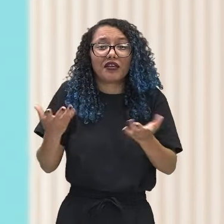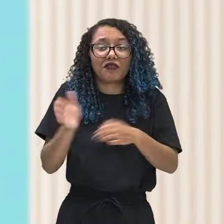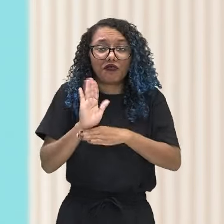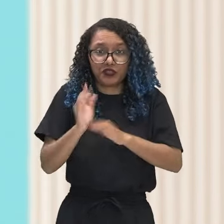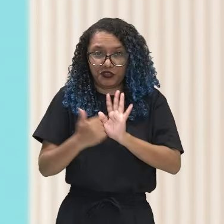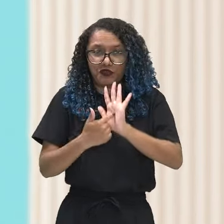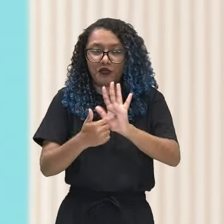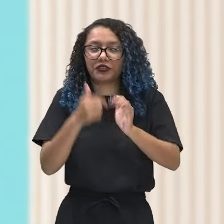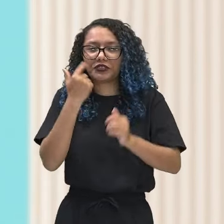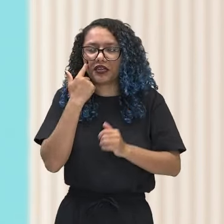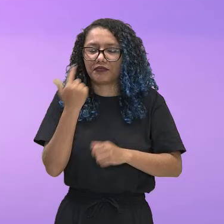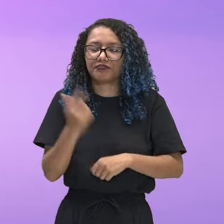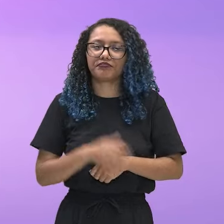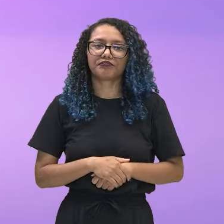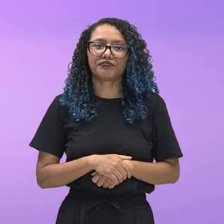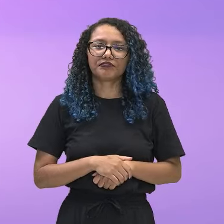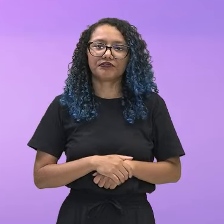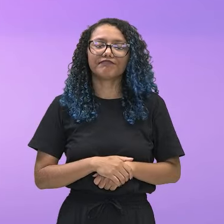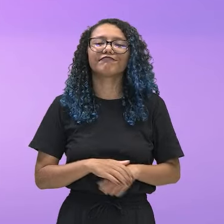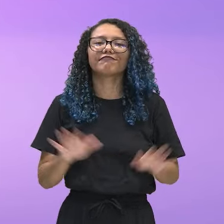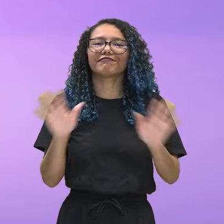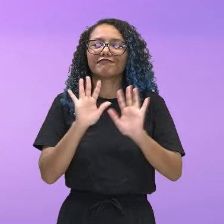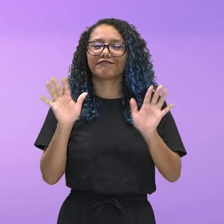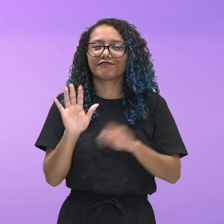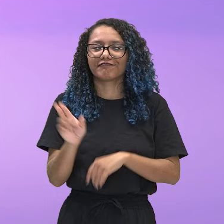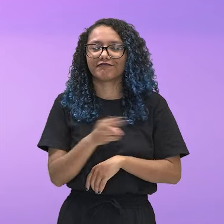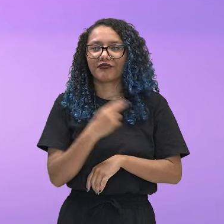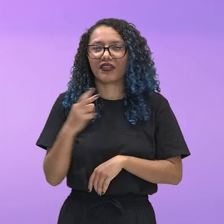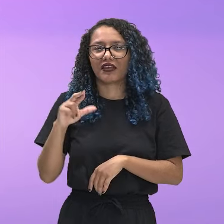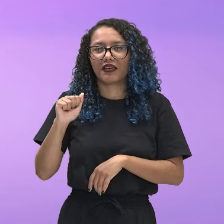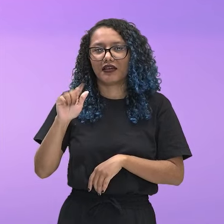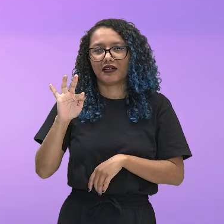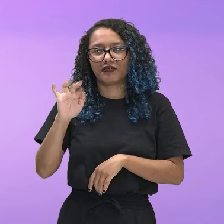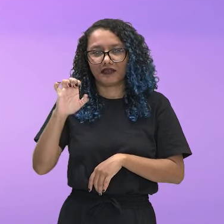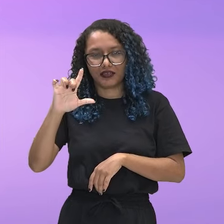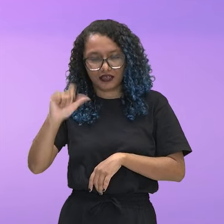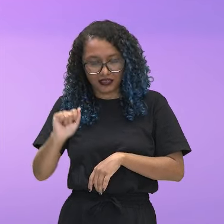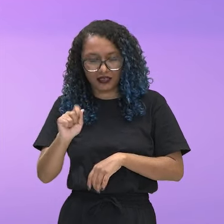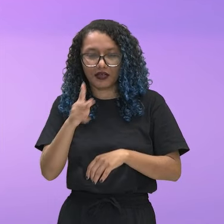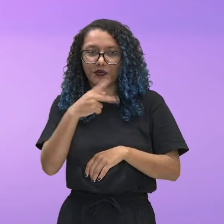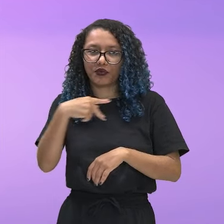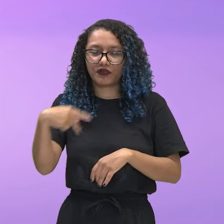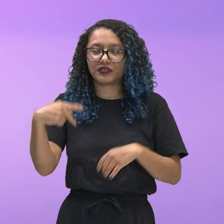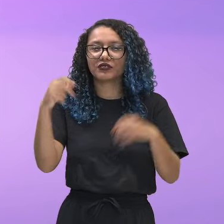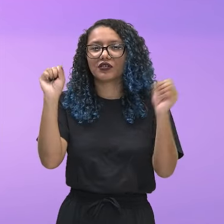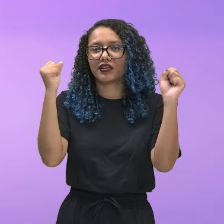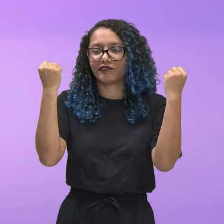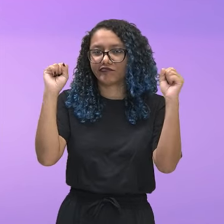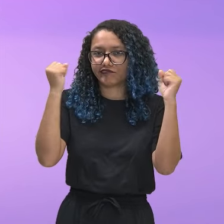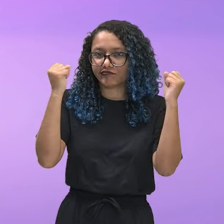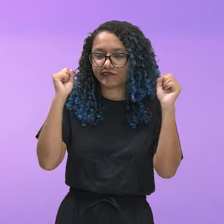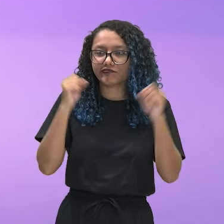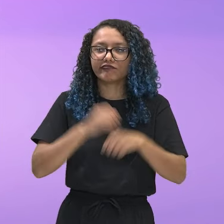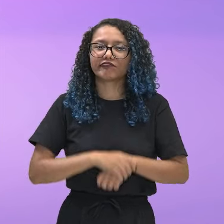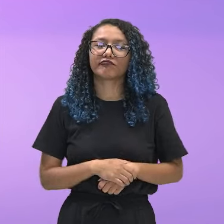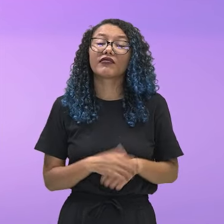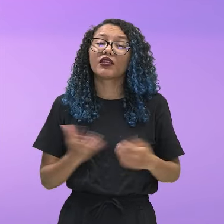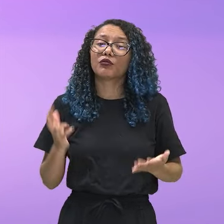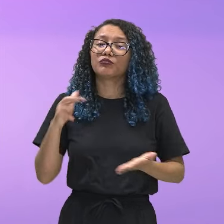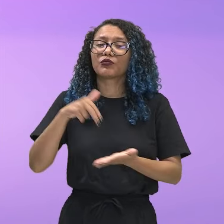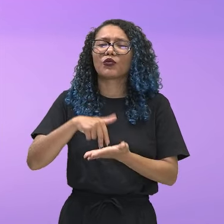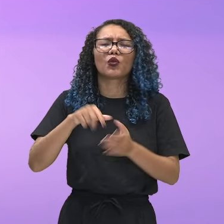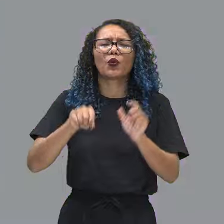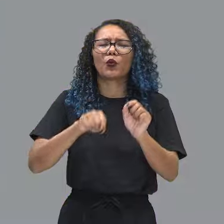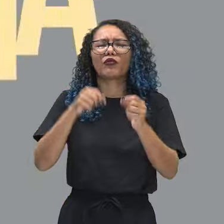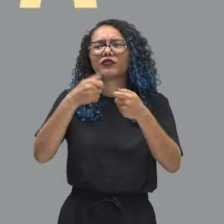que eu vou mostrar para vocês aí. Olá, alunos! Eu sou a Rafaela Pinheiro, professora do componente de Educação Física e hoje me falar